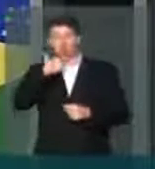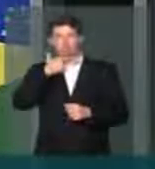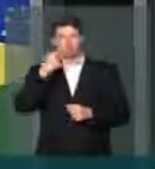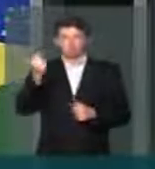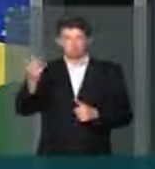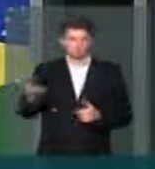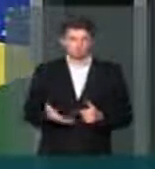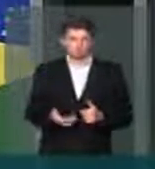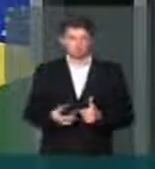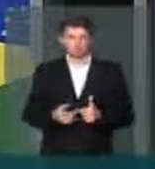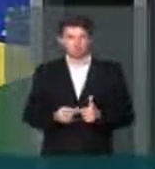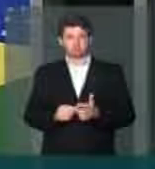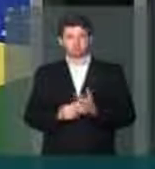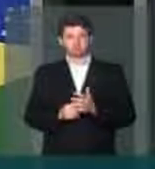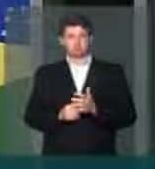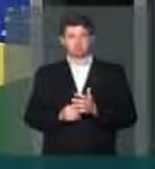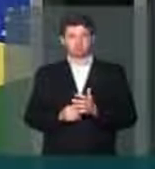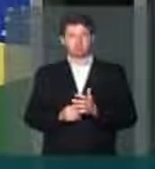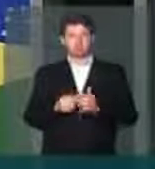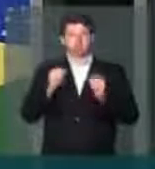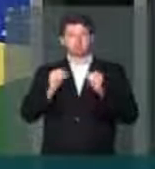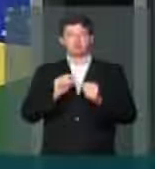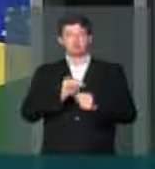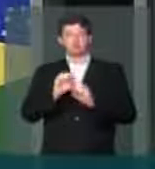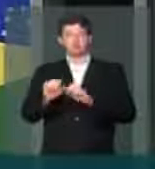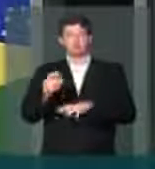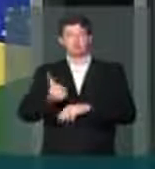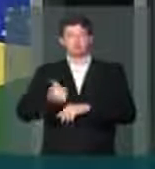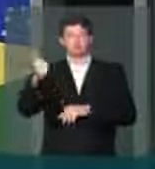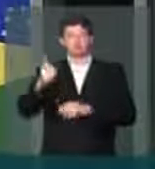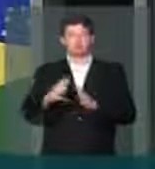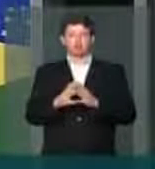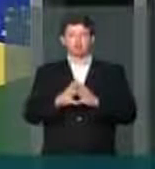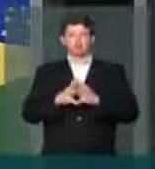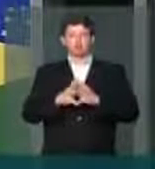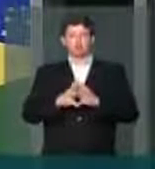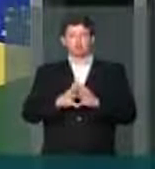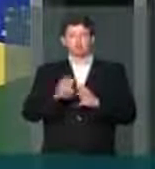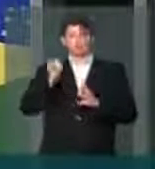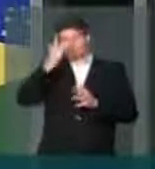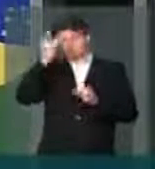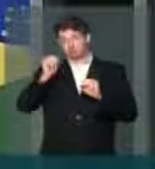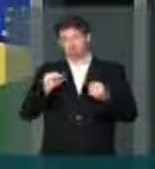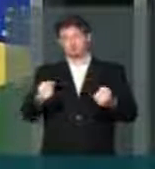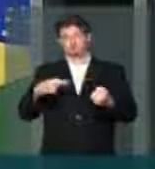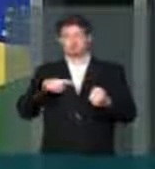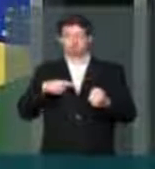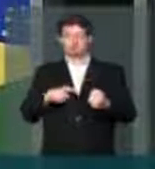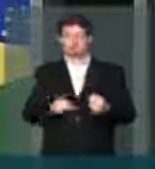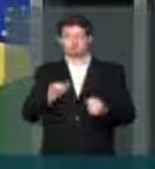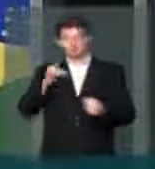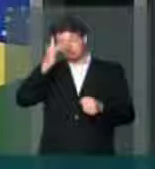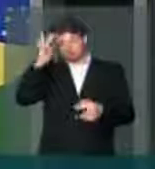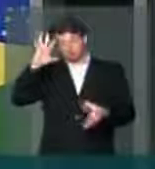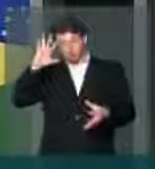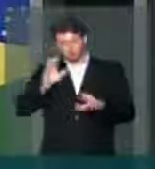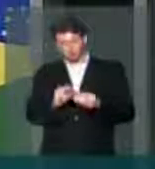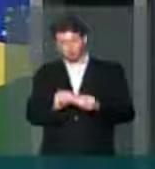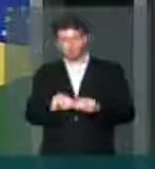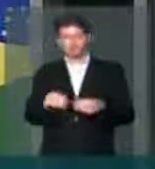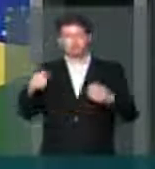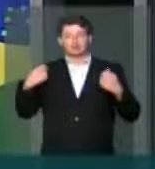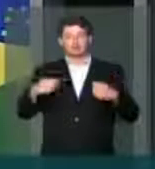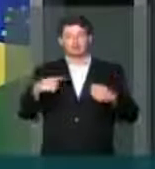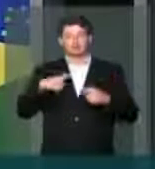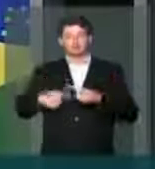vive no país, mostram que pode fazer educação de qualidade quando as pessoas se empenham, quando as pessoas compreendem que é